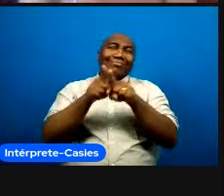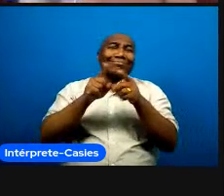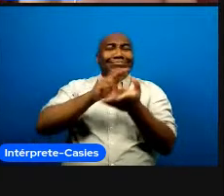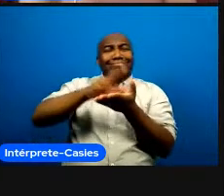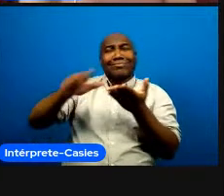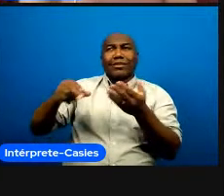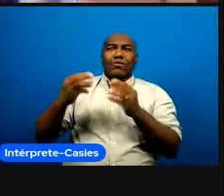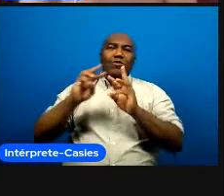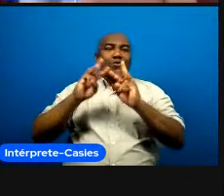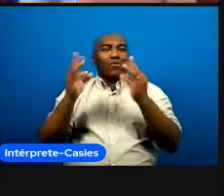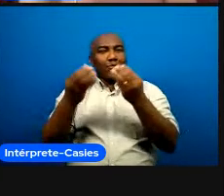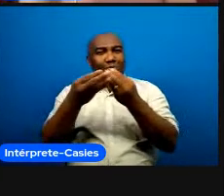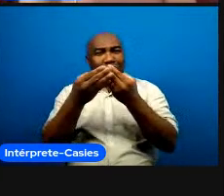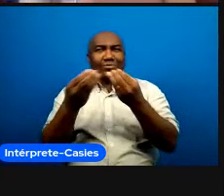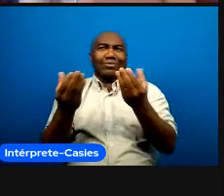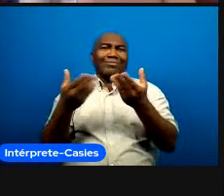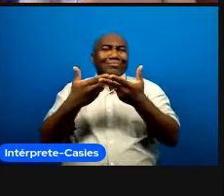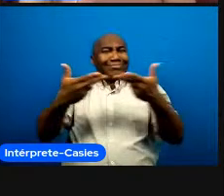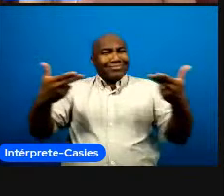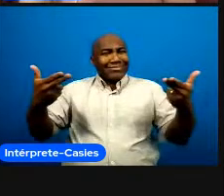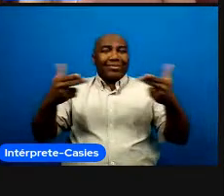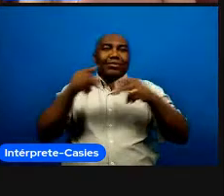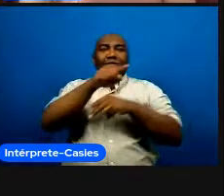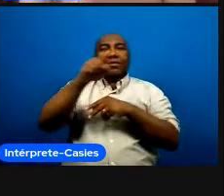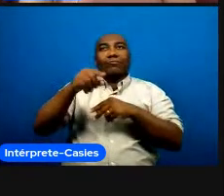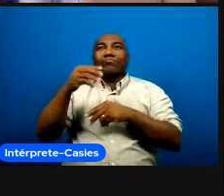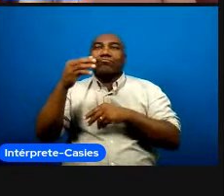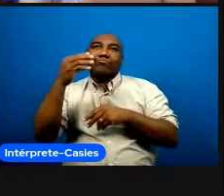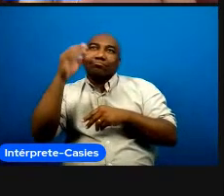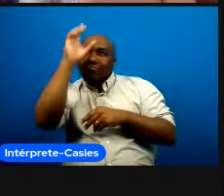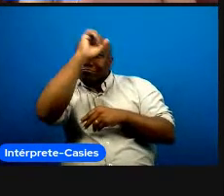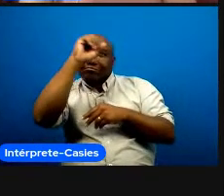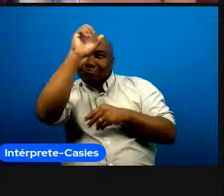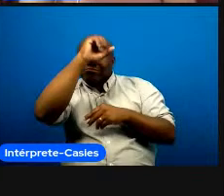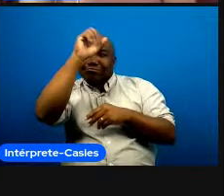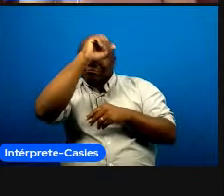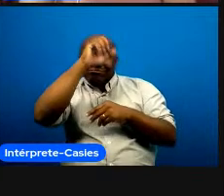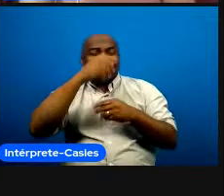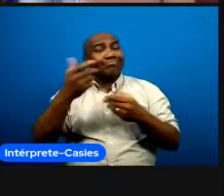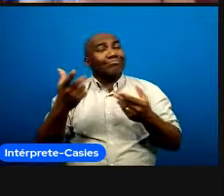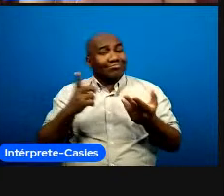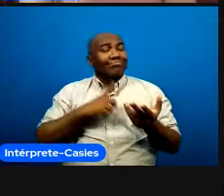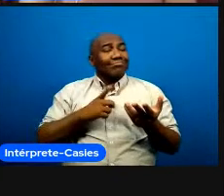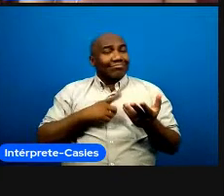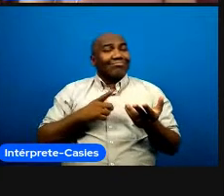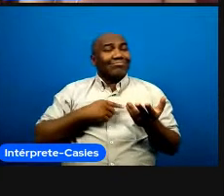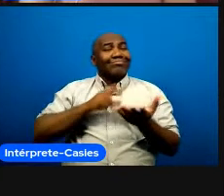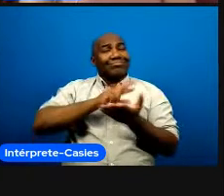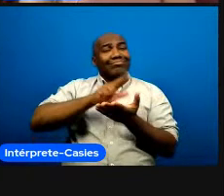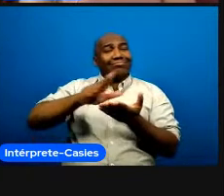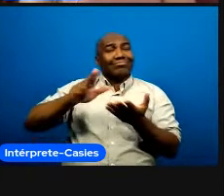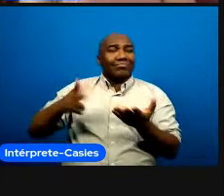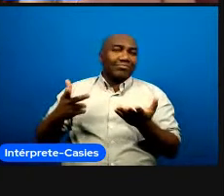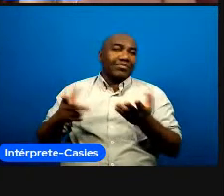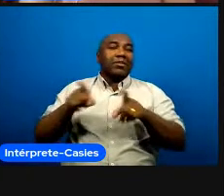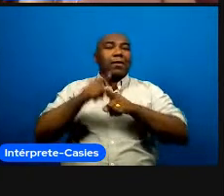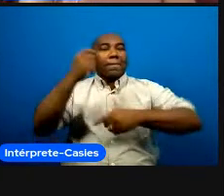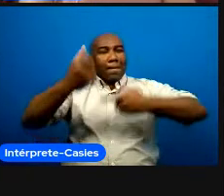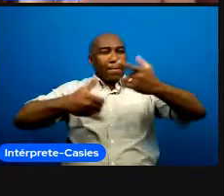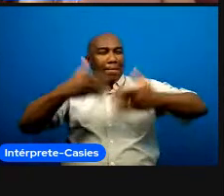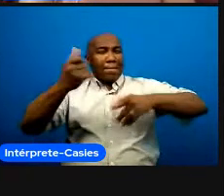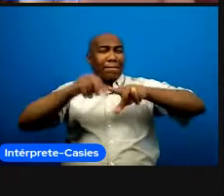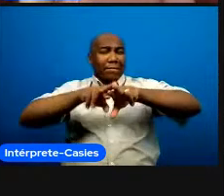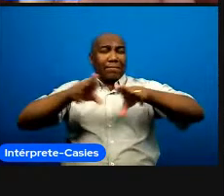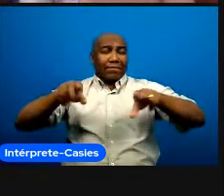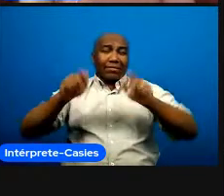né tudo isso tá dentro do guarda-chuva do não formal e o informal que são os aprendizados que não estão sendo mediados ou pensados